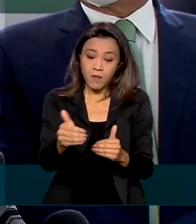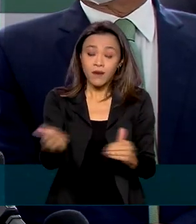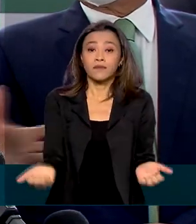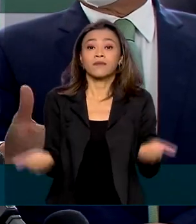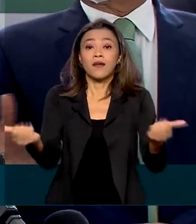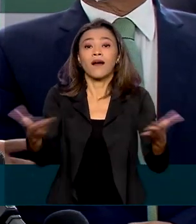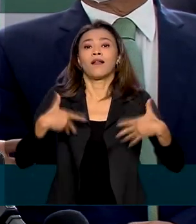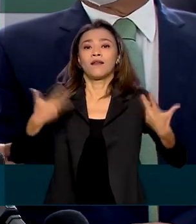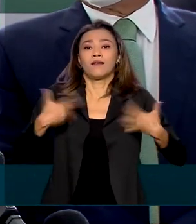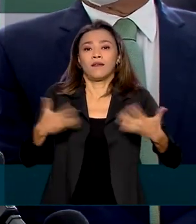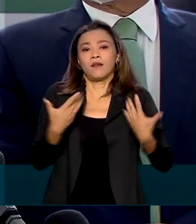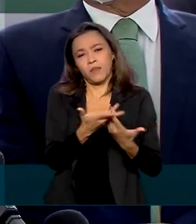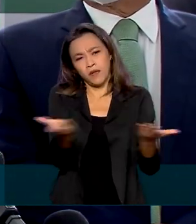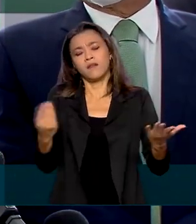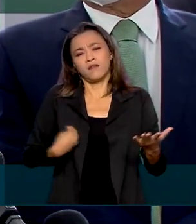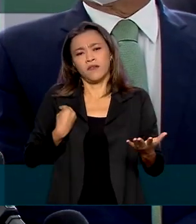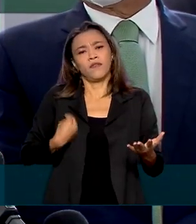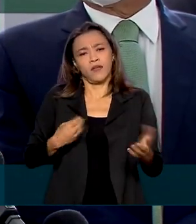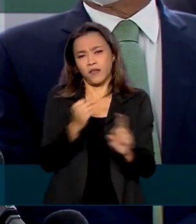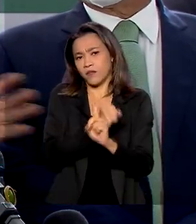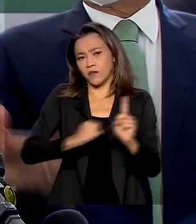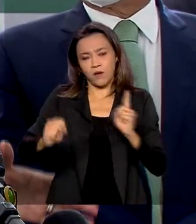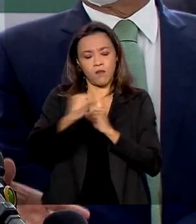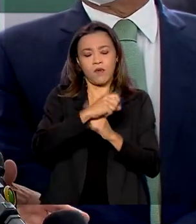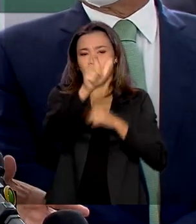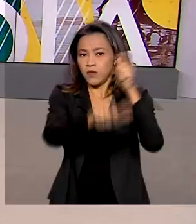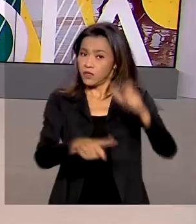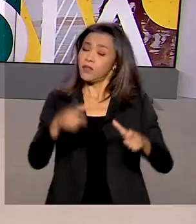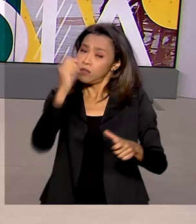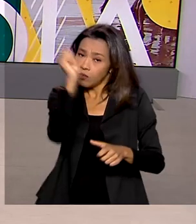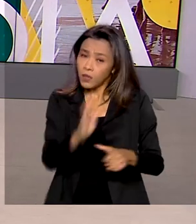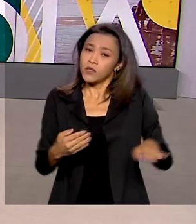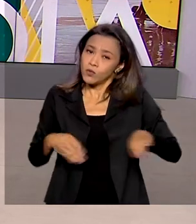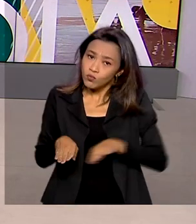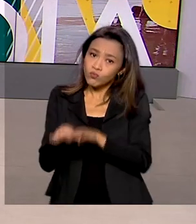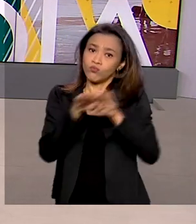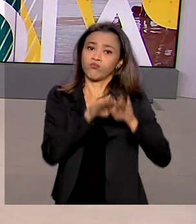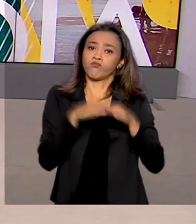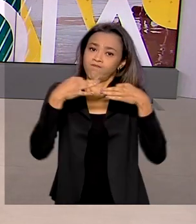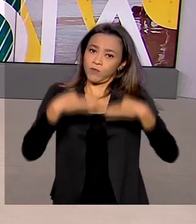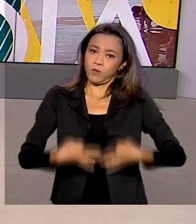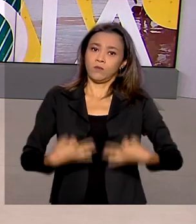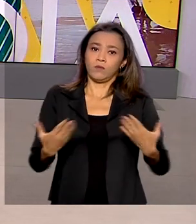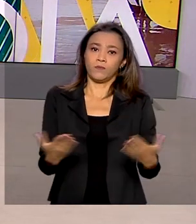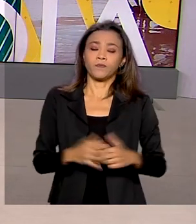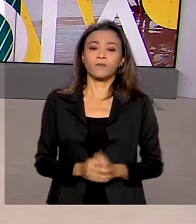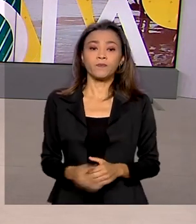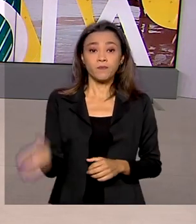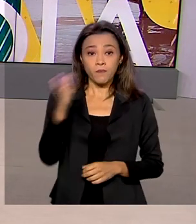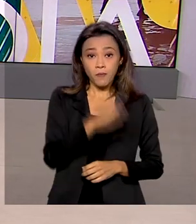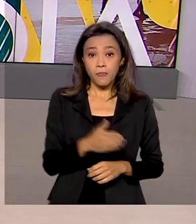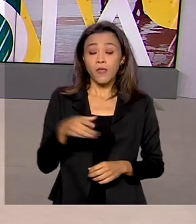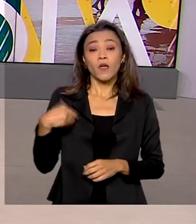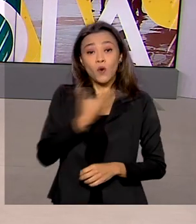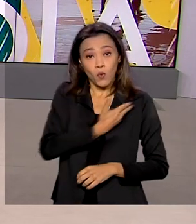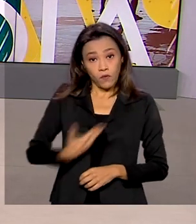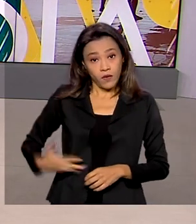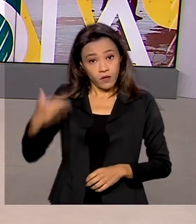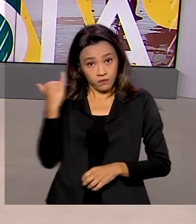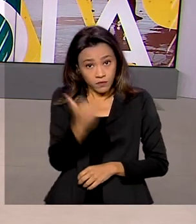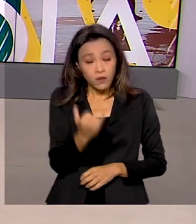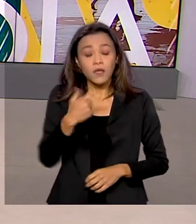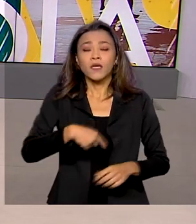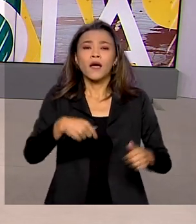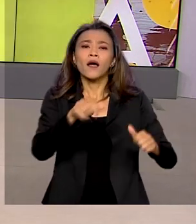brasileiro de voltar a conviver socialmente e de ter um Brasil mais justo. Segundo o governo, a reforma tributária quer estimular o